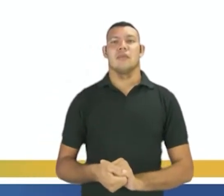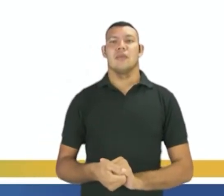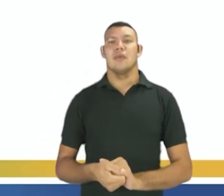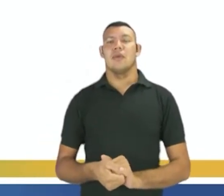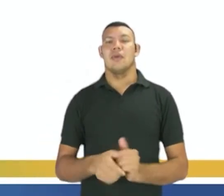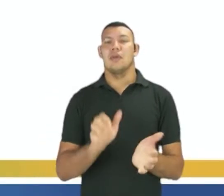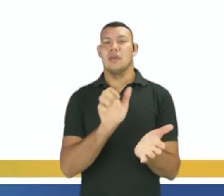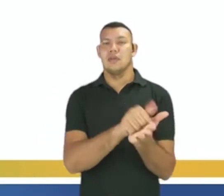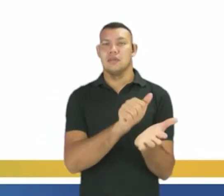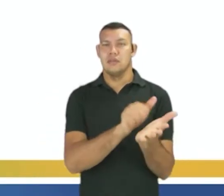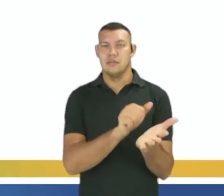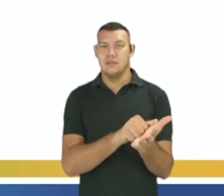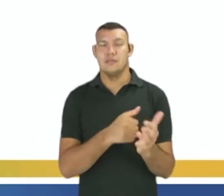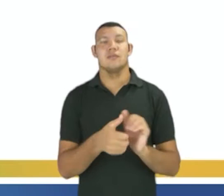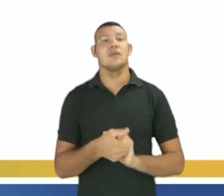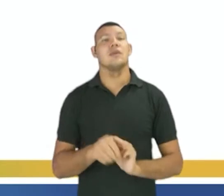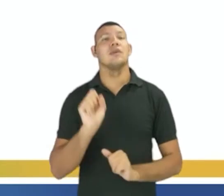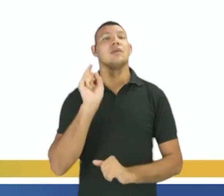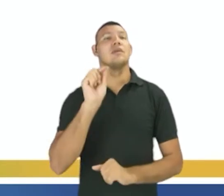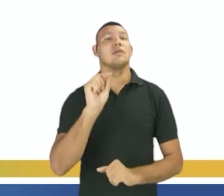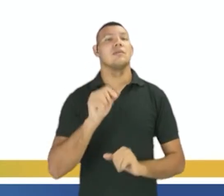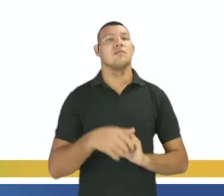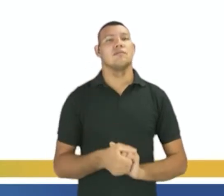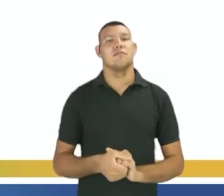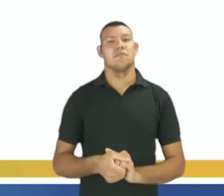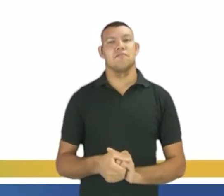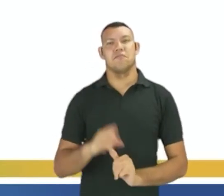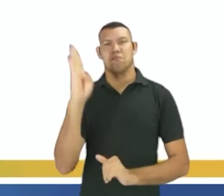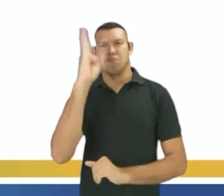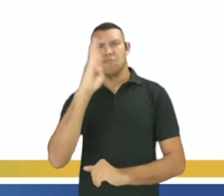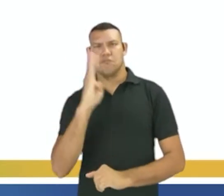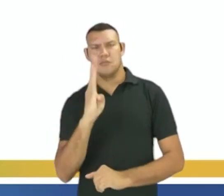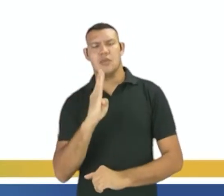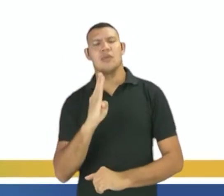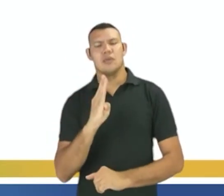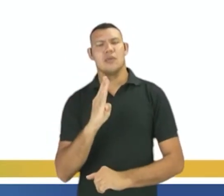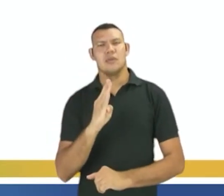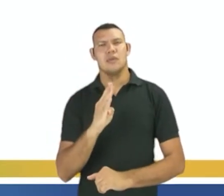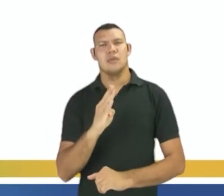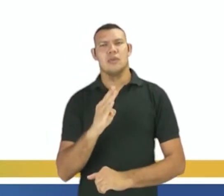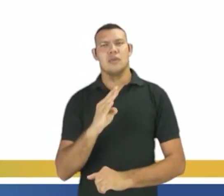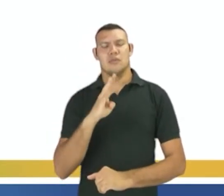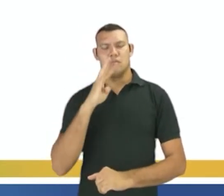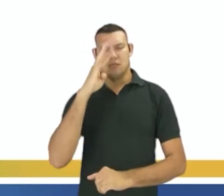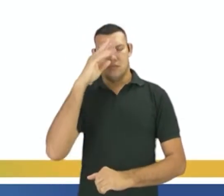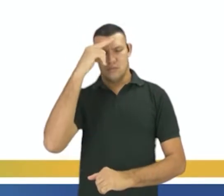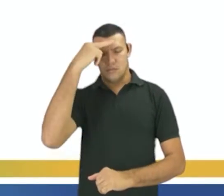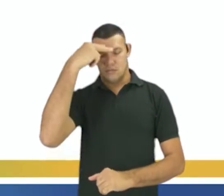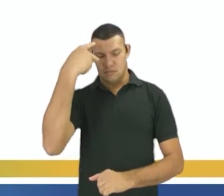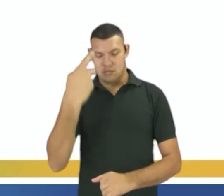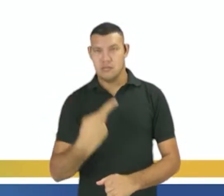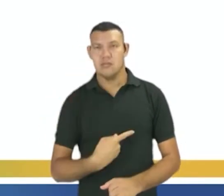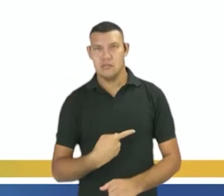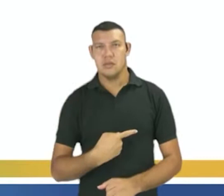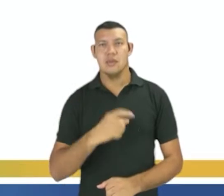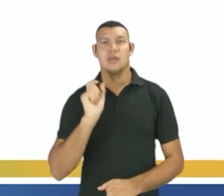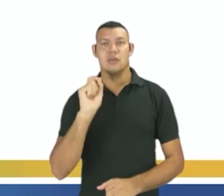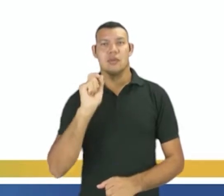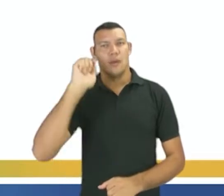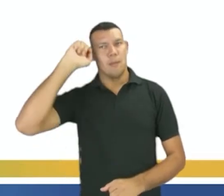% dos brasileiros se declaravam pardos ou negros, enquanto 45,5% se declaravam brancos.